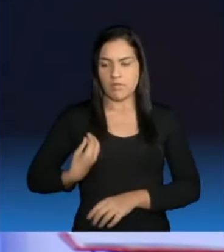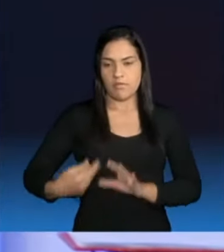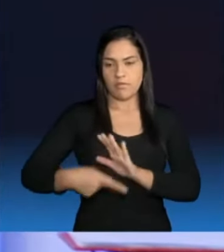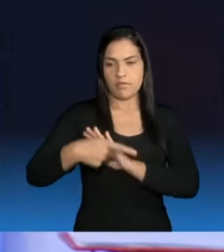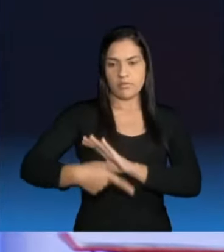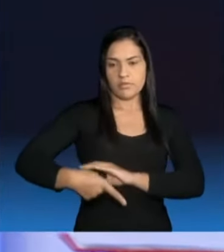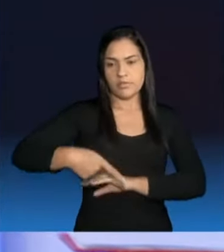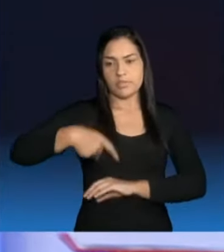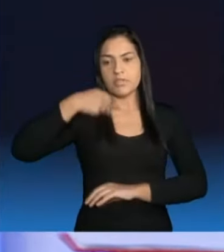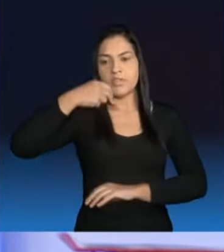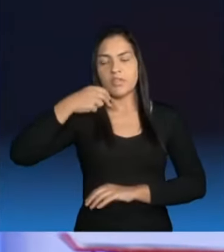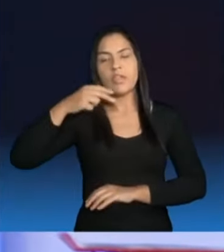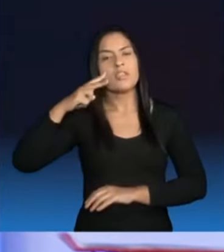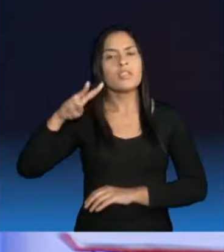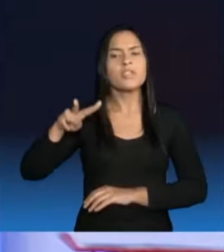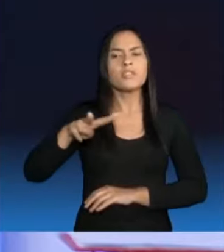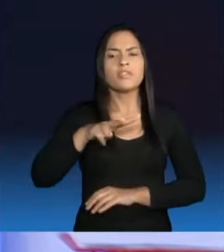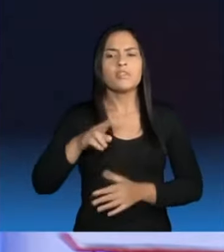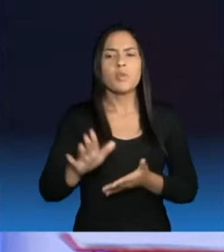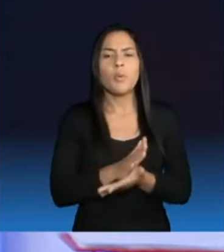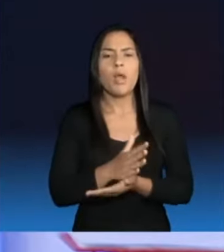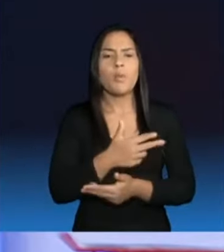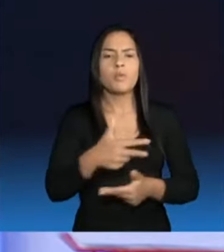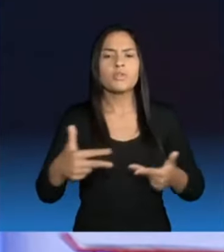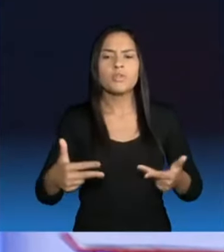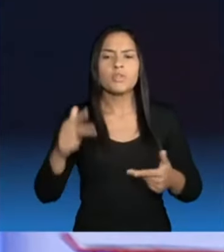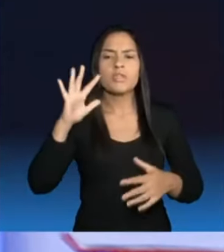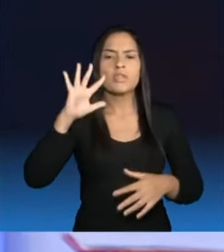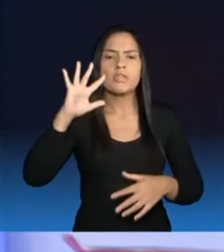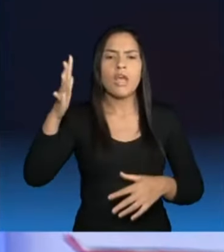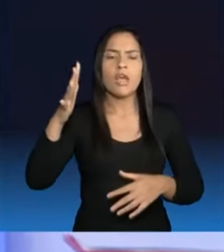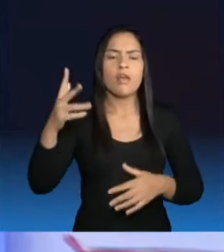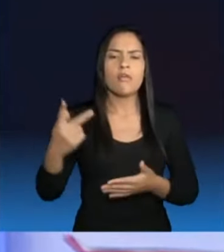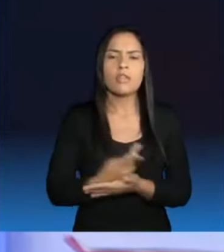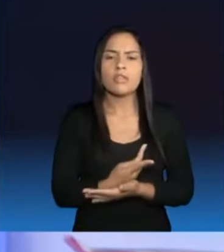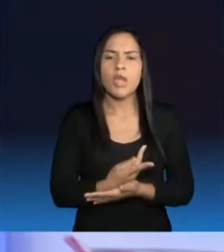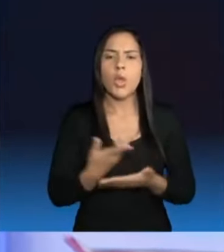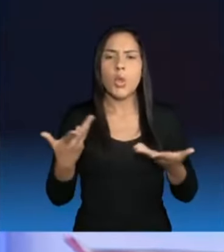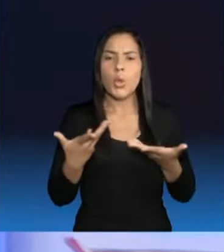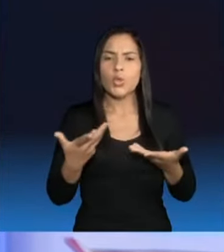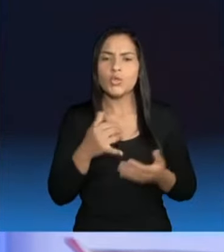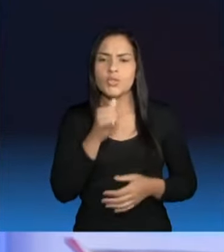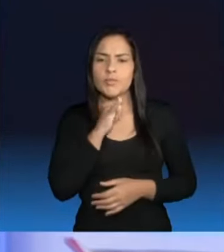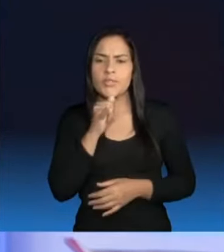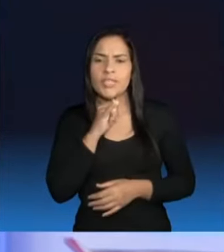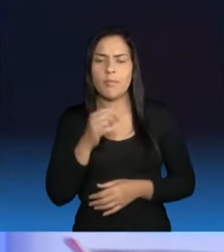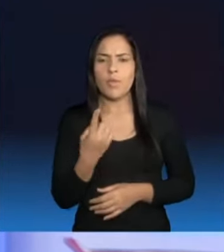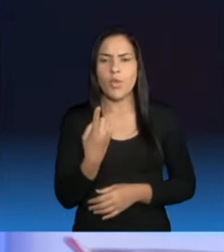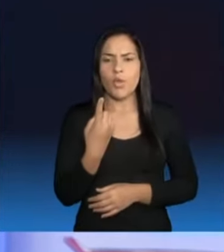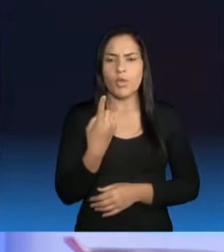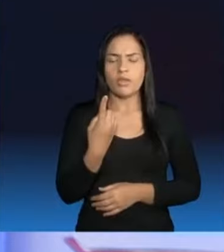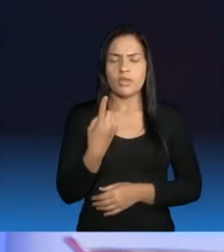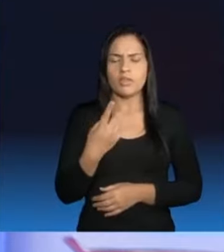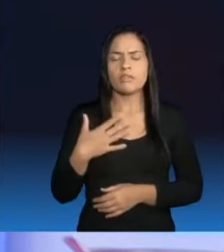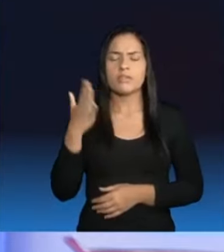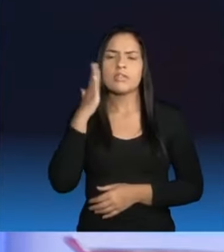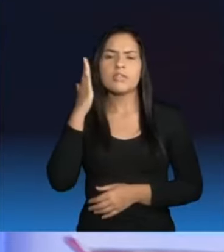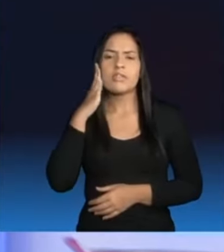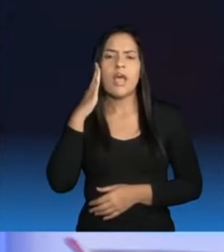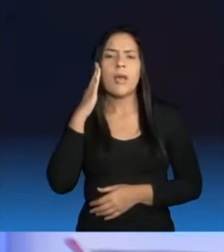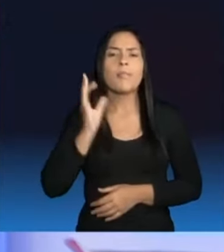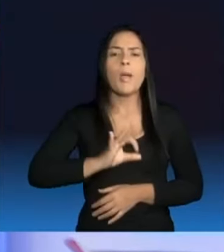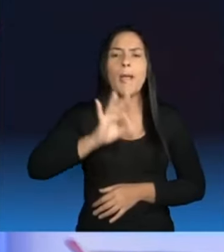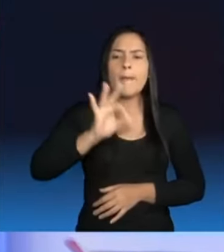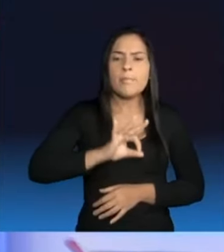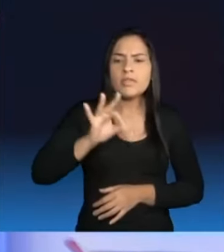visto no município muita coisa errada acontecendo. Por exemplo, hoje nós temos cerca de um terço da população que está